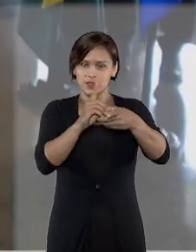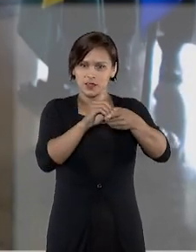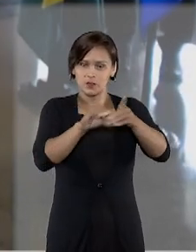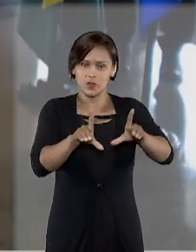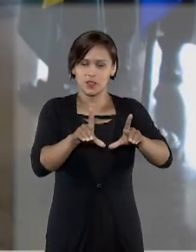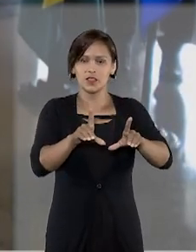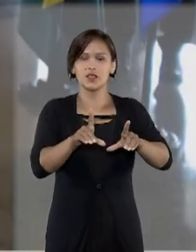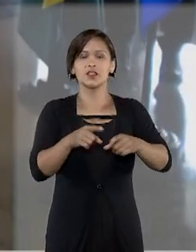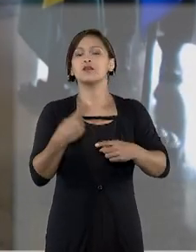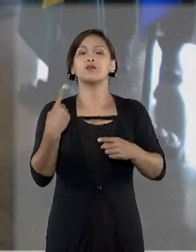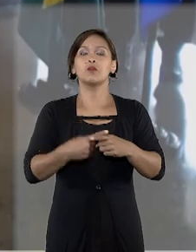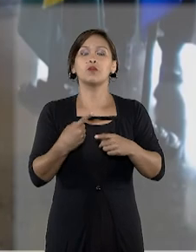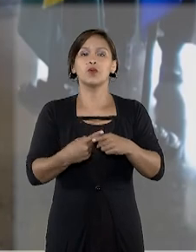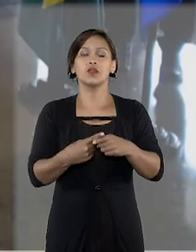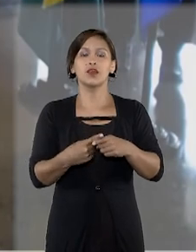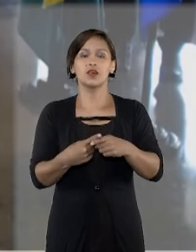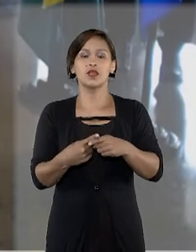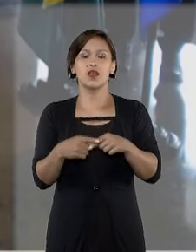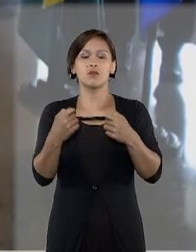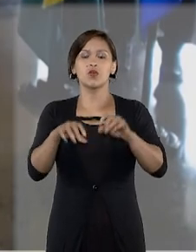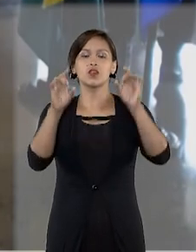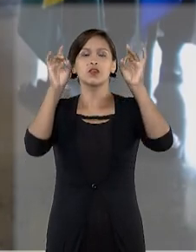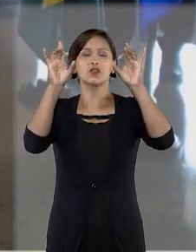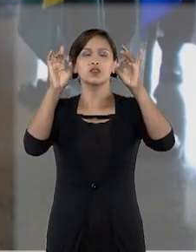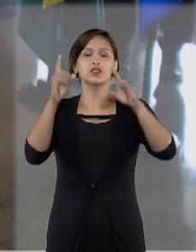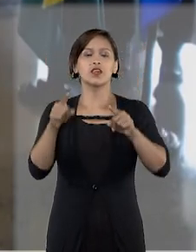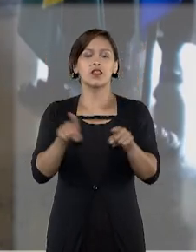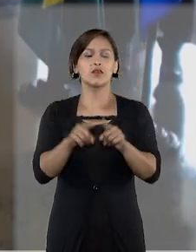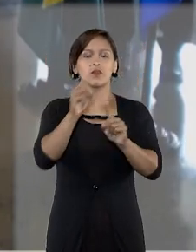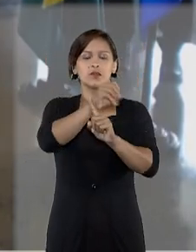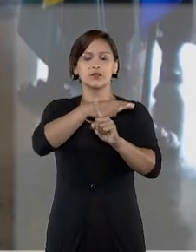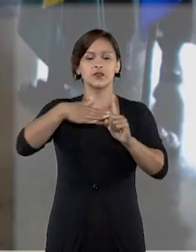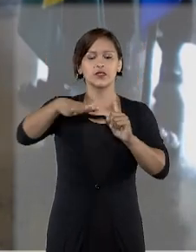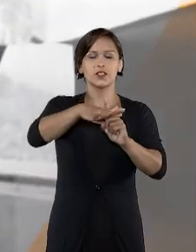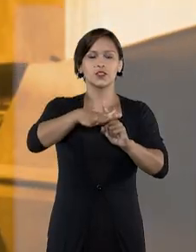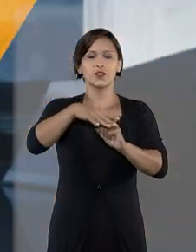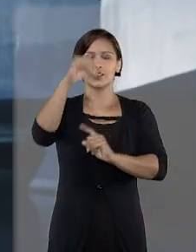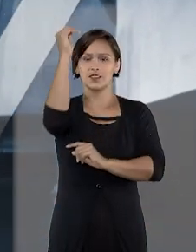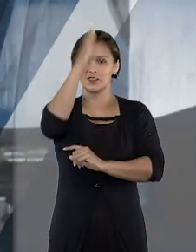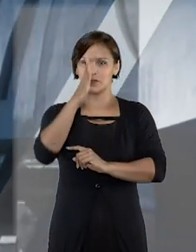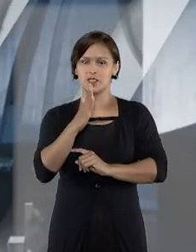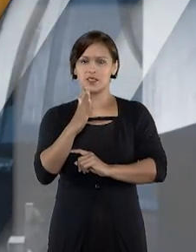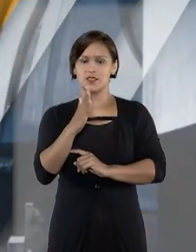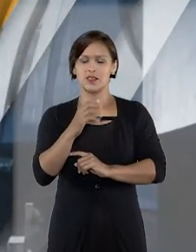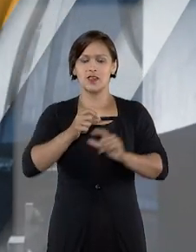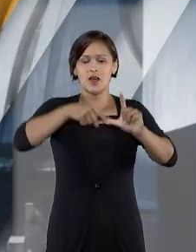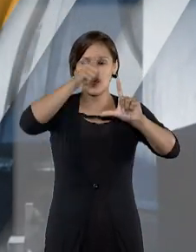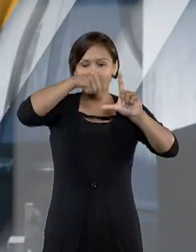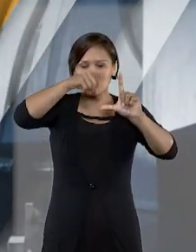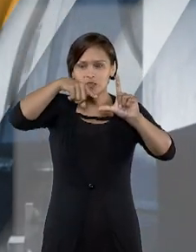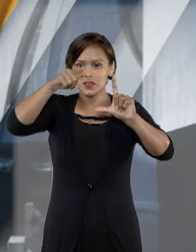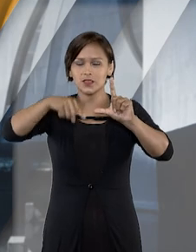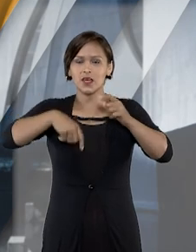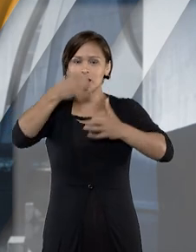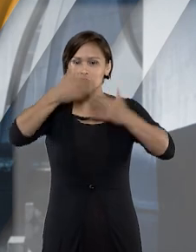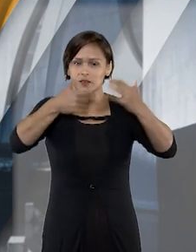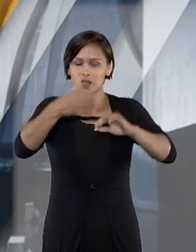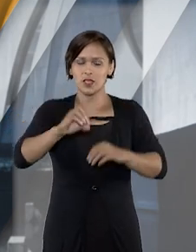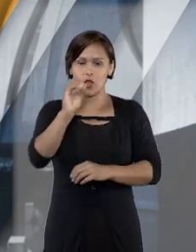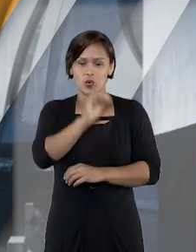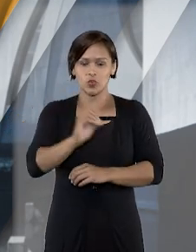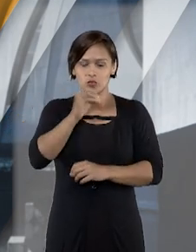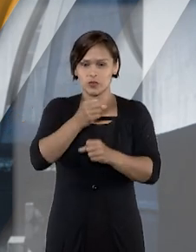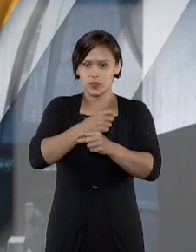e porque assim não destacar da sociedade brasileira. Os dados levantados até outubro deste ano